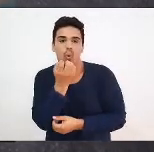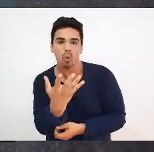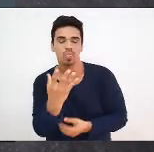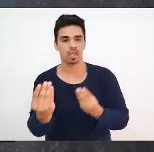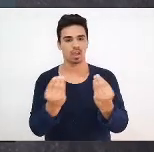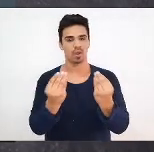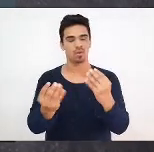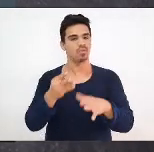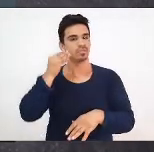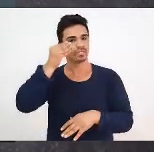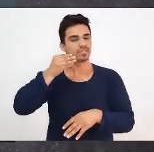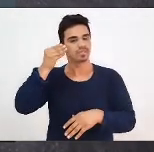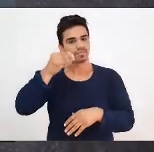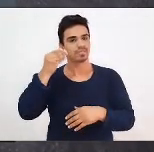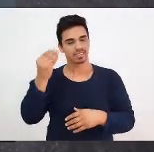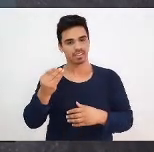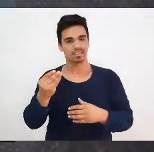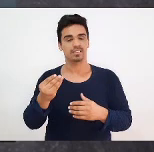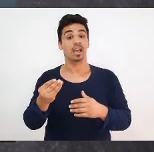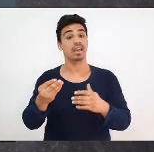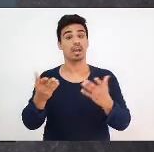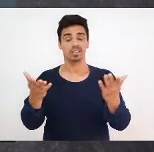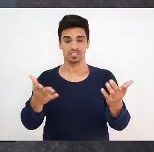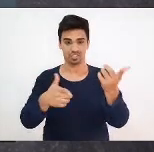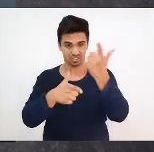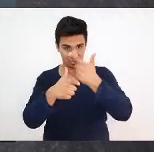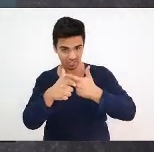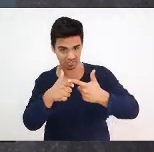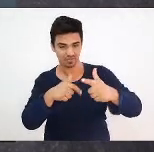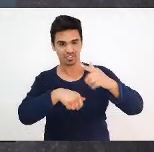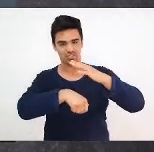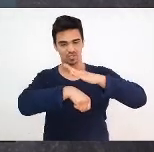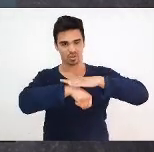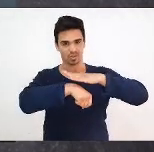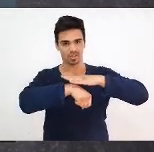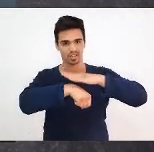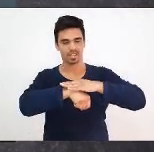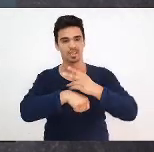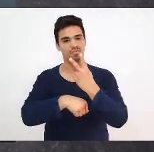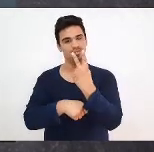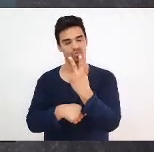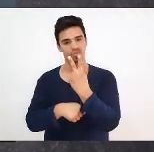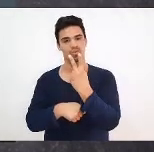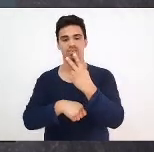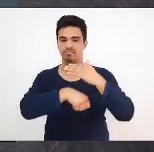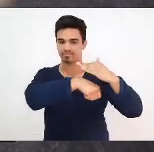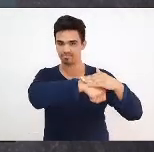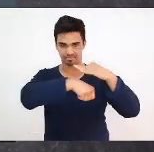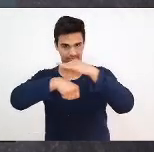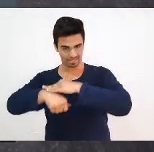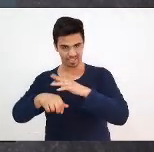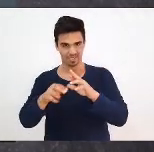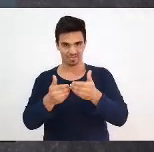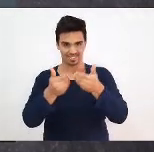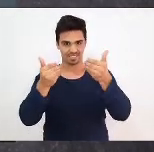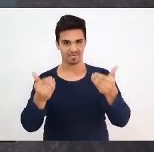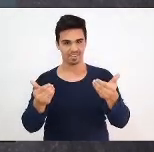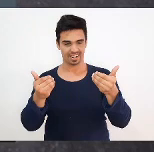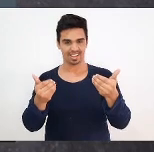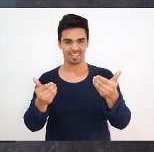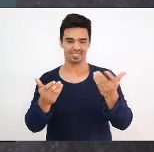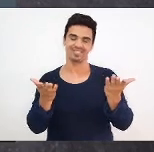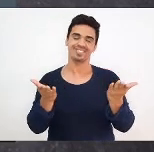dividimos, né, Ângela, esse momento em dois tempos, né, e aí eu vou já imediatamente passar para você a